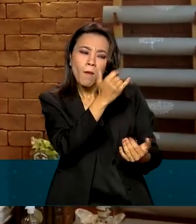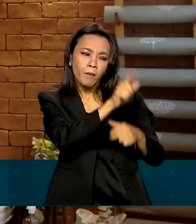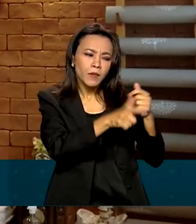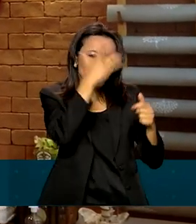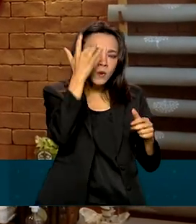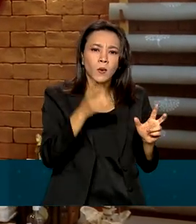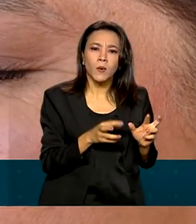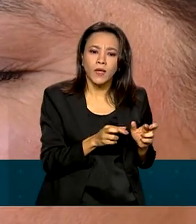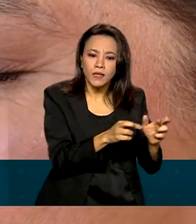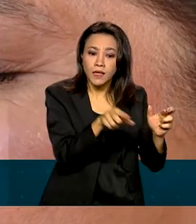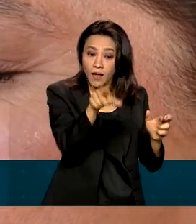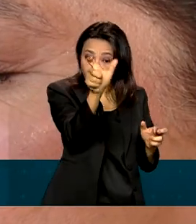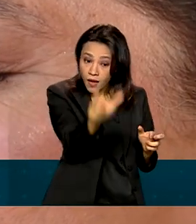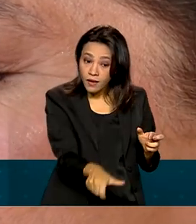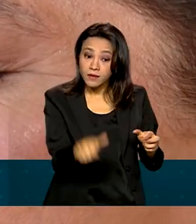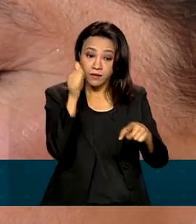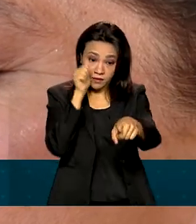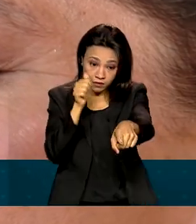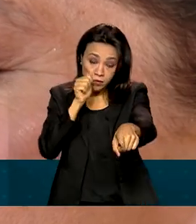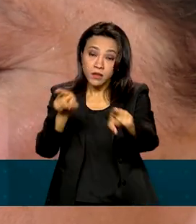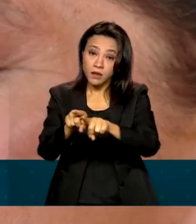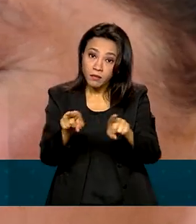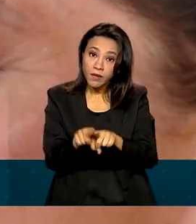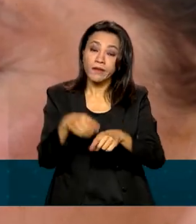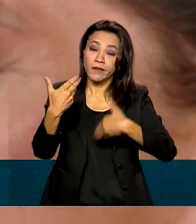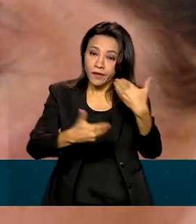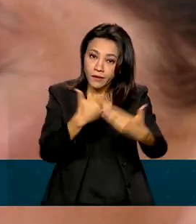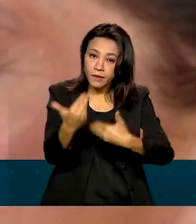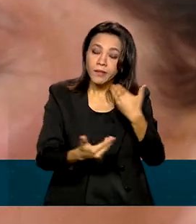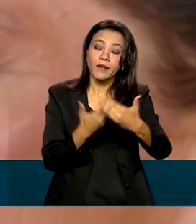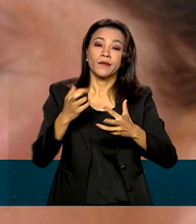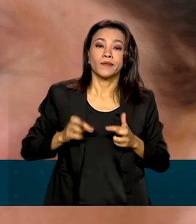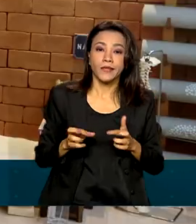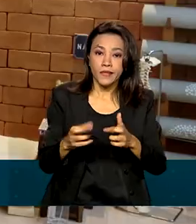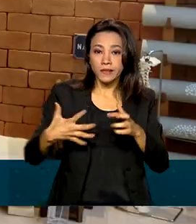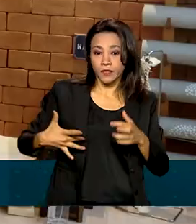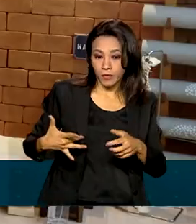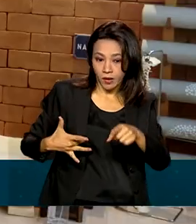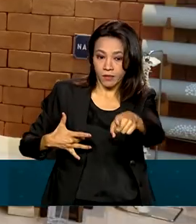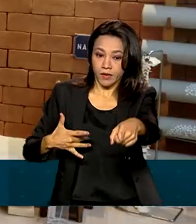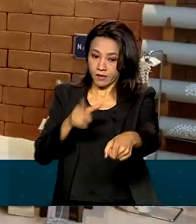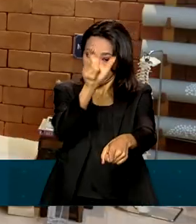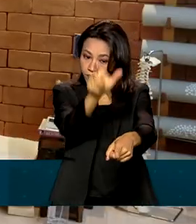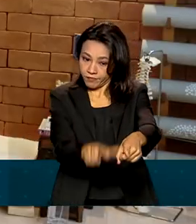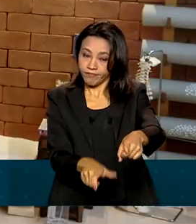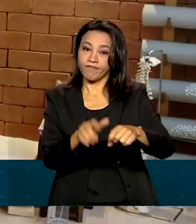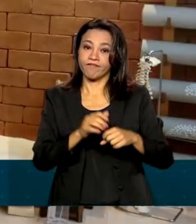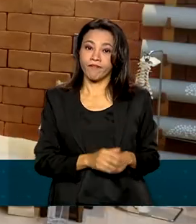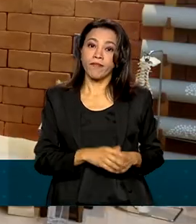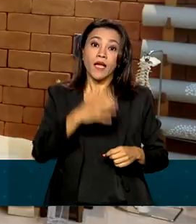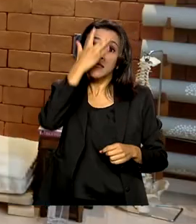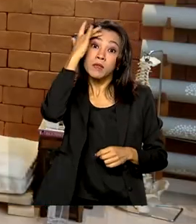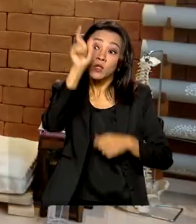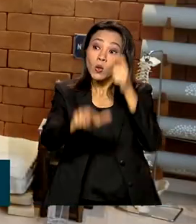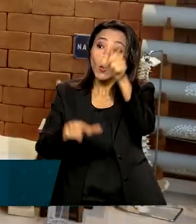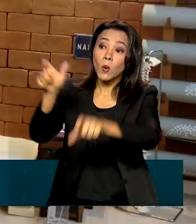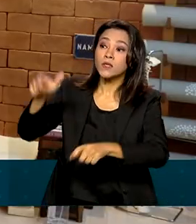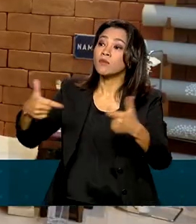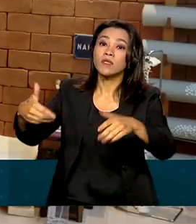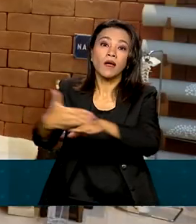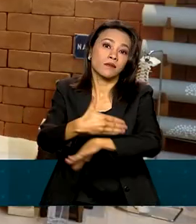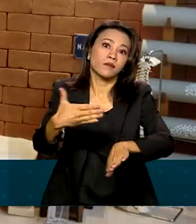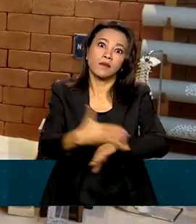Luciana depois que ela própria passou por tratamento de um câncer de mama. Os pacientes oncológicos não tinham acesso a essas práticas